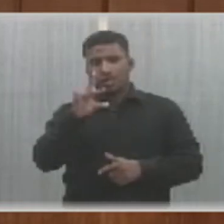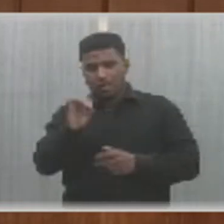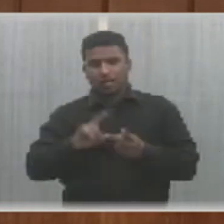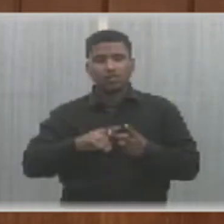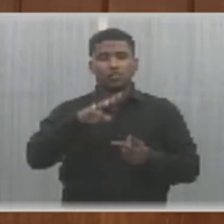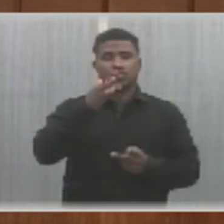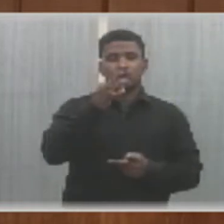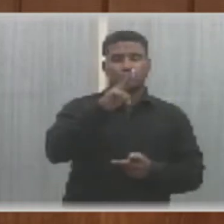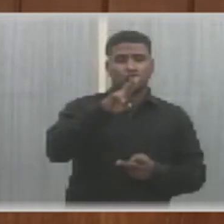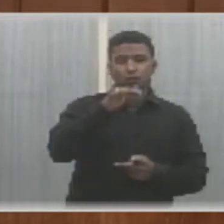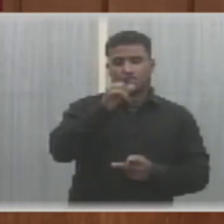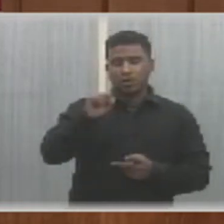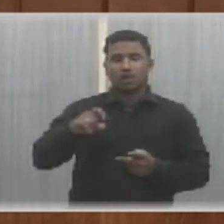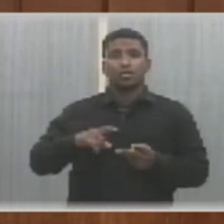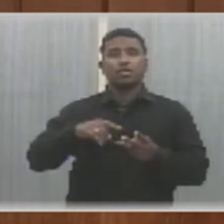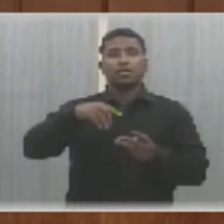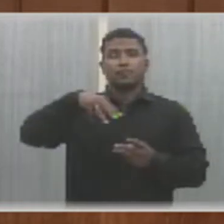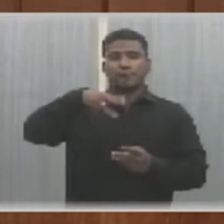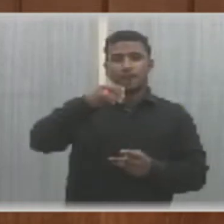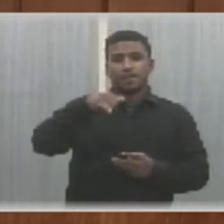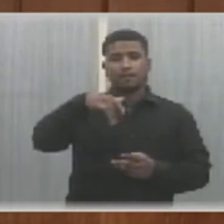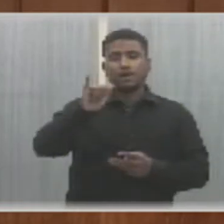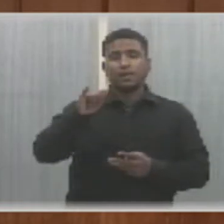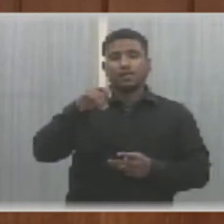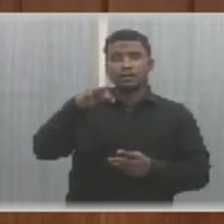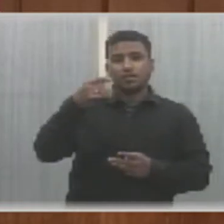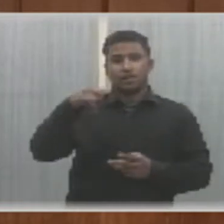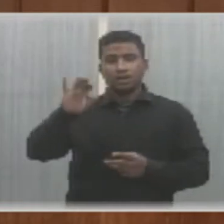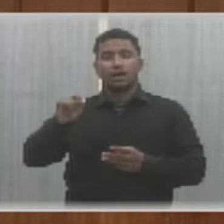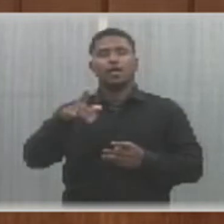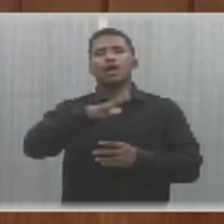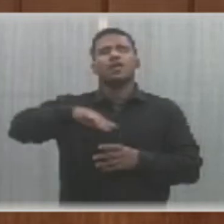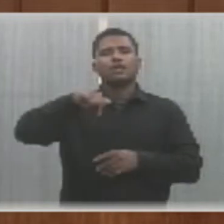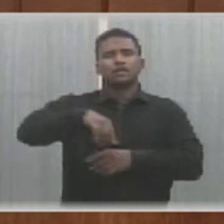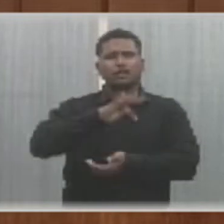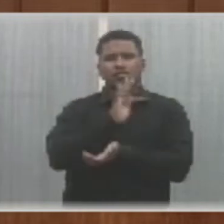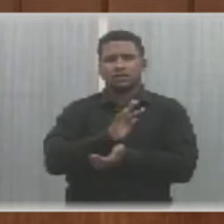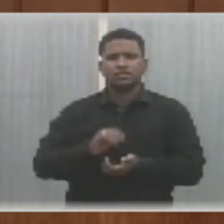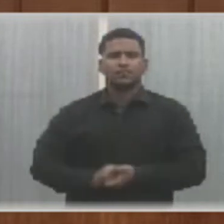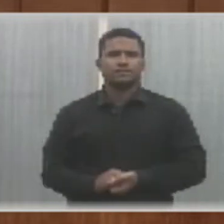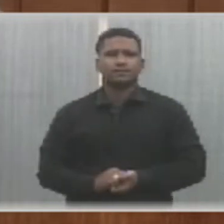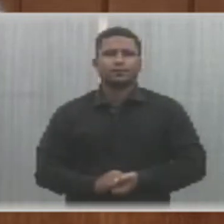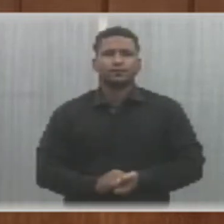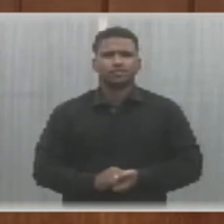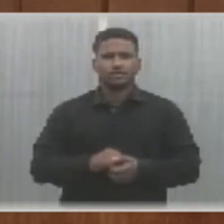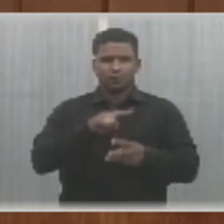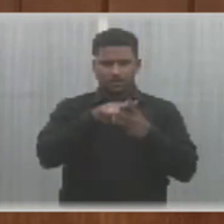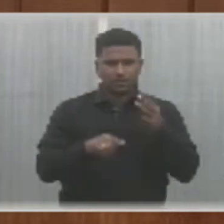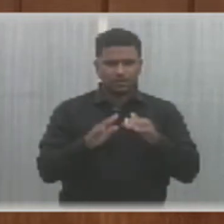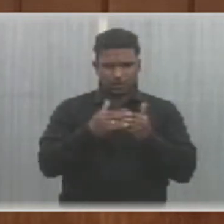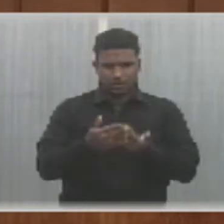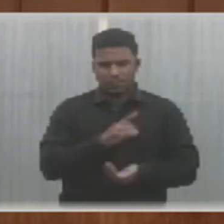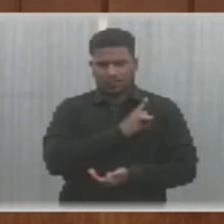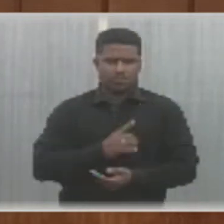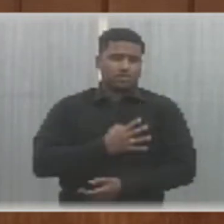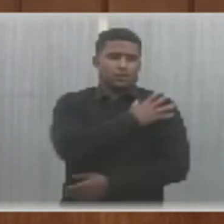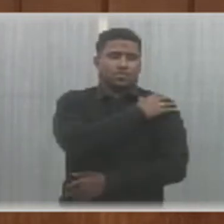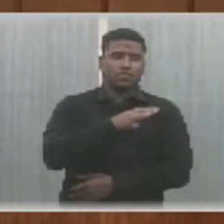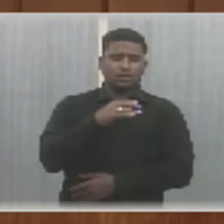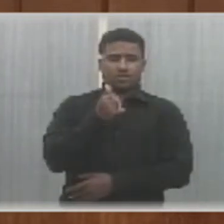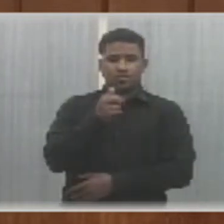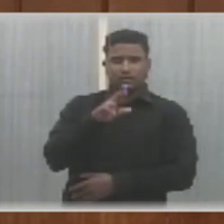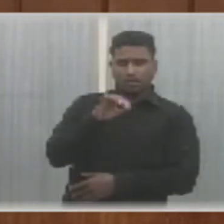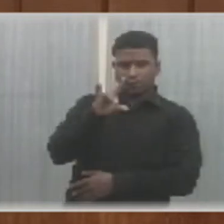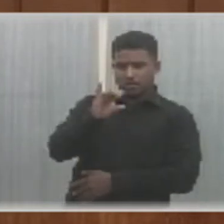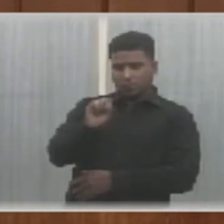Torrões, Maitá e Alegria, na zona rural de Terezina. Três requerimentos de autoria do senhor coronel Carlos Augusto, os quais